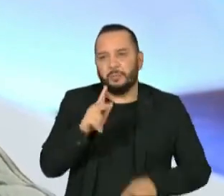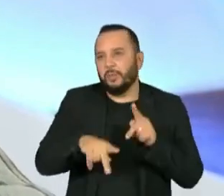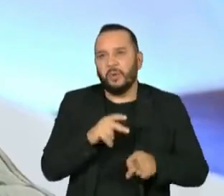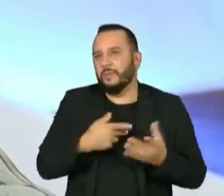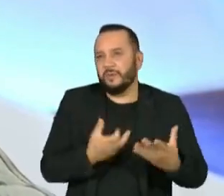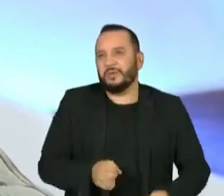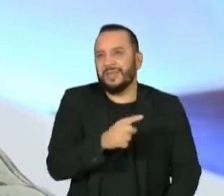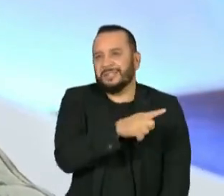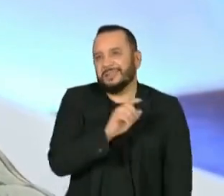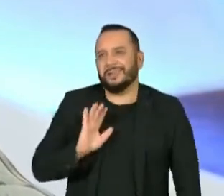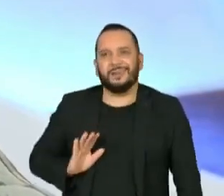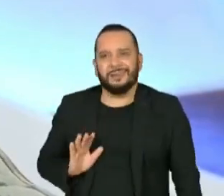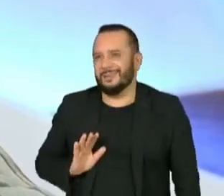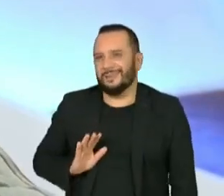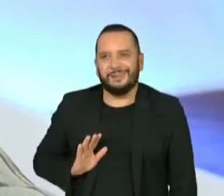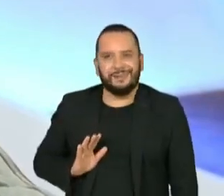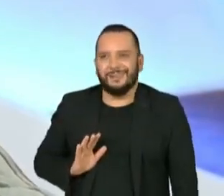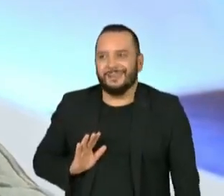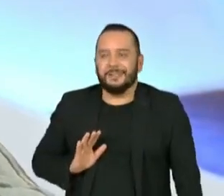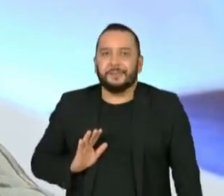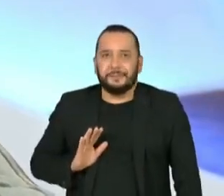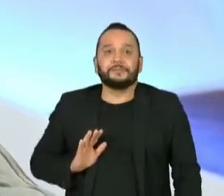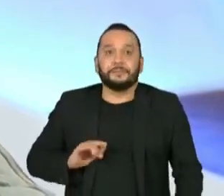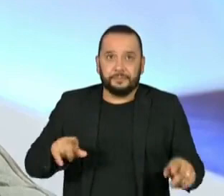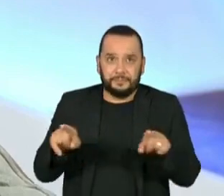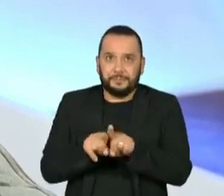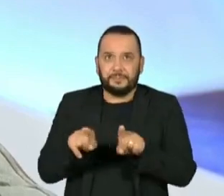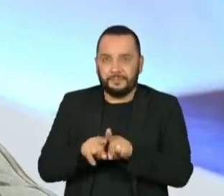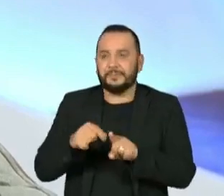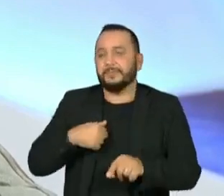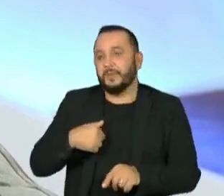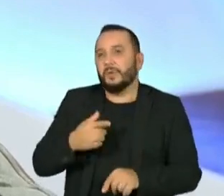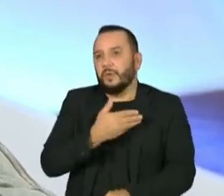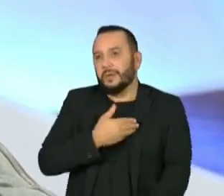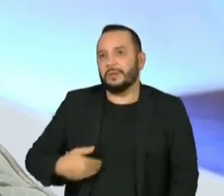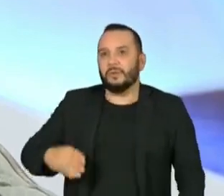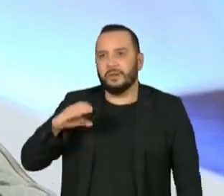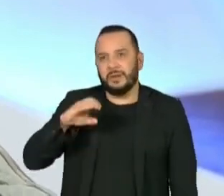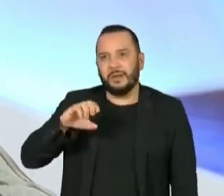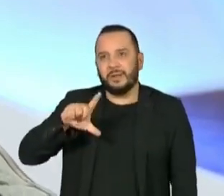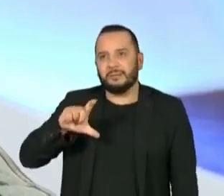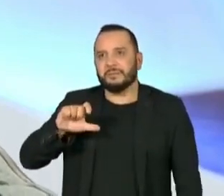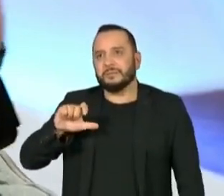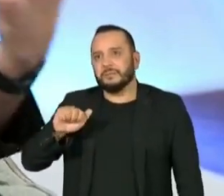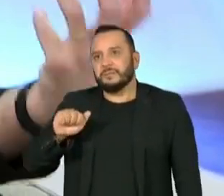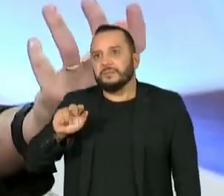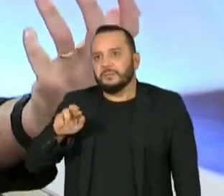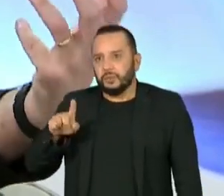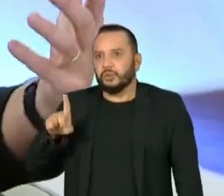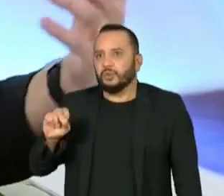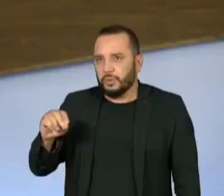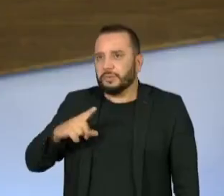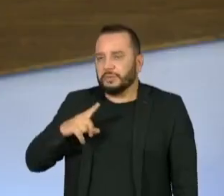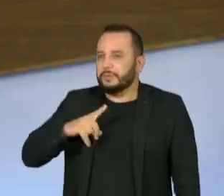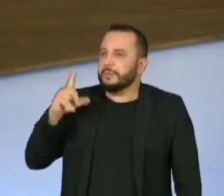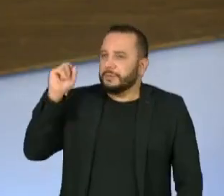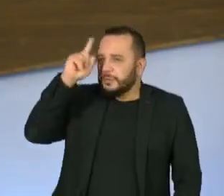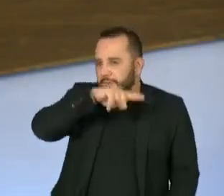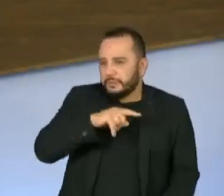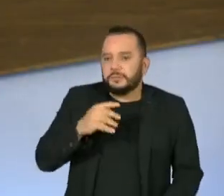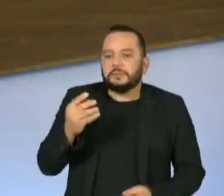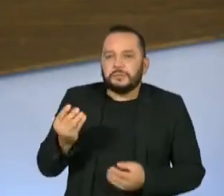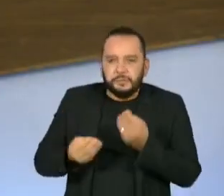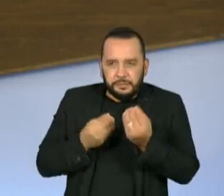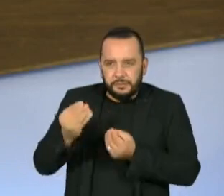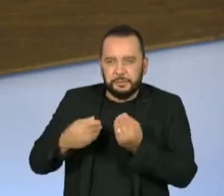essa mudança tão repentina. Da mesma forma, acho que o governador Cláudio Castro tem dificuldade nesse campo, de construir,